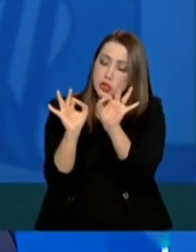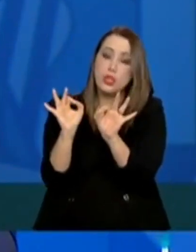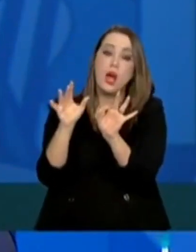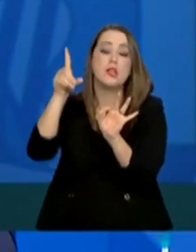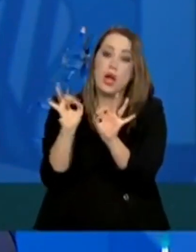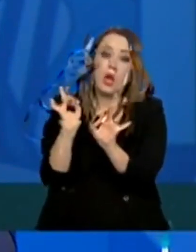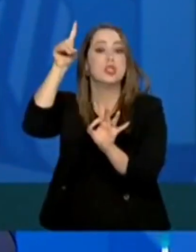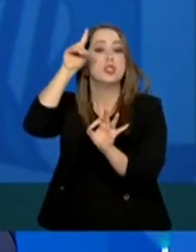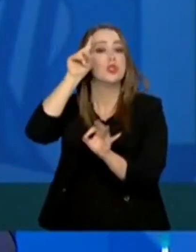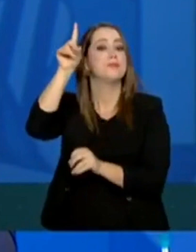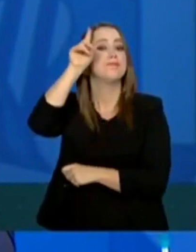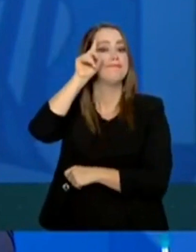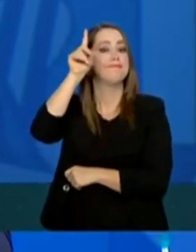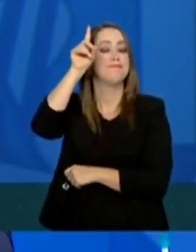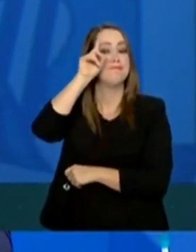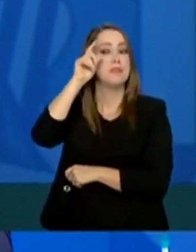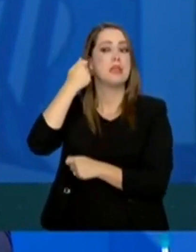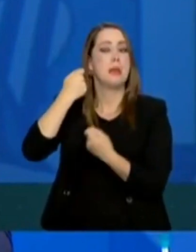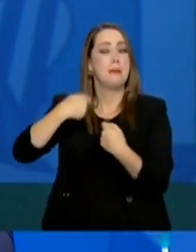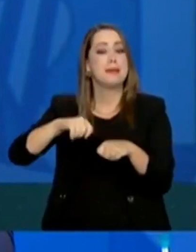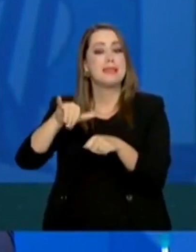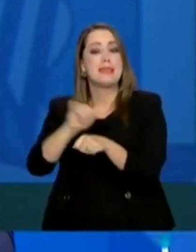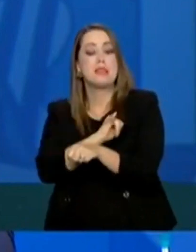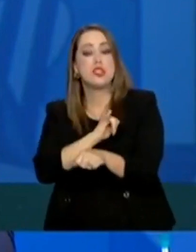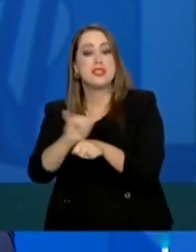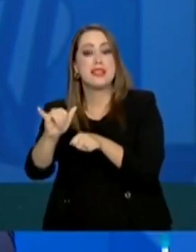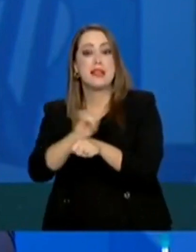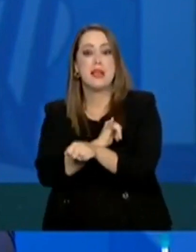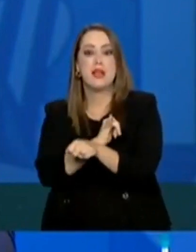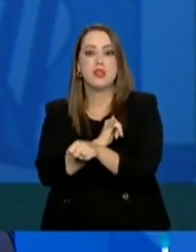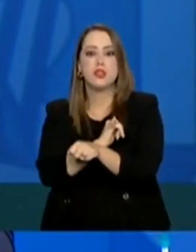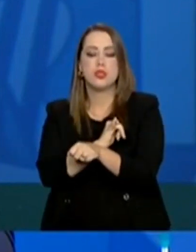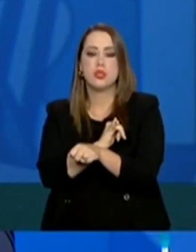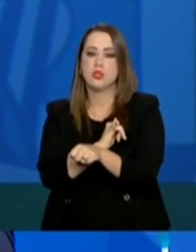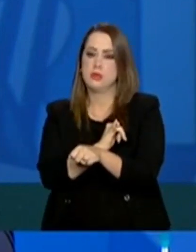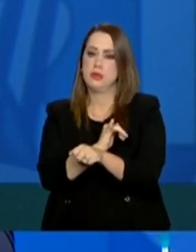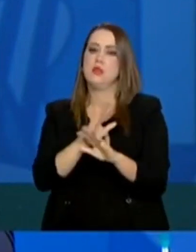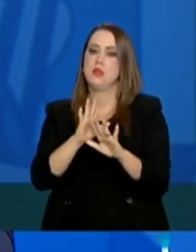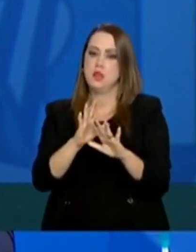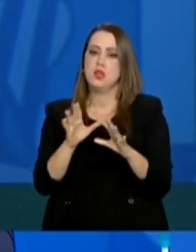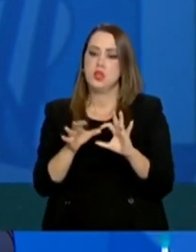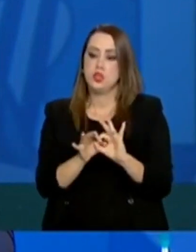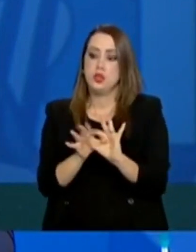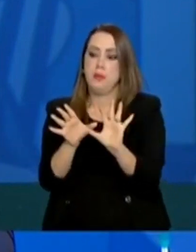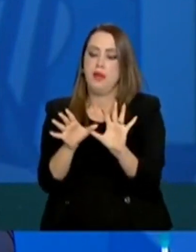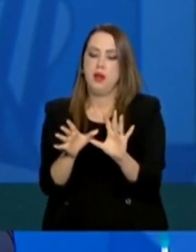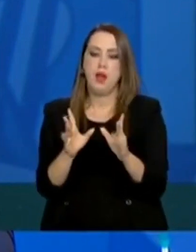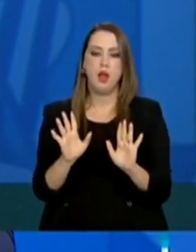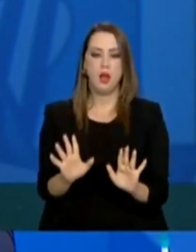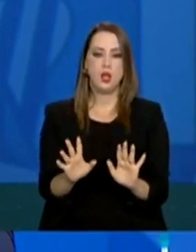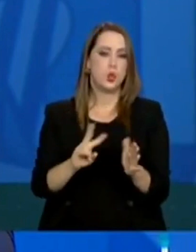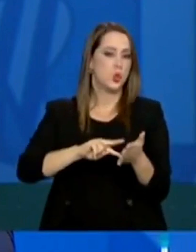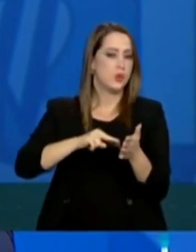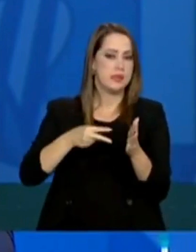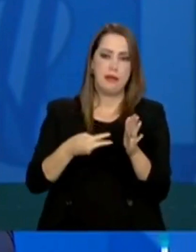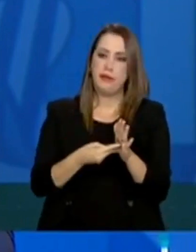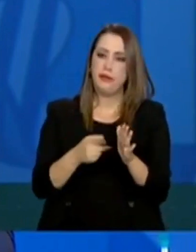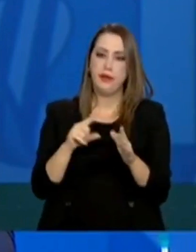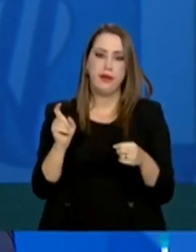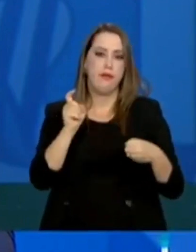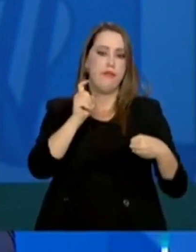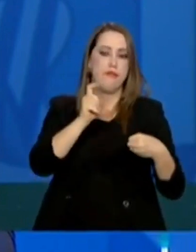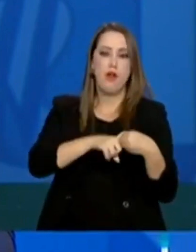e vai ter critérios, estratégias de saída, isso não quer dizer, primeiro, que a gente vai voltar, vai sair amanhã,